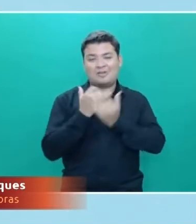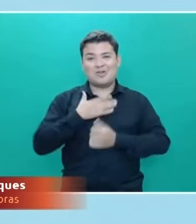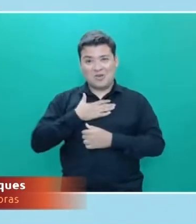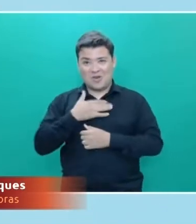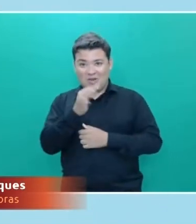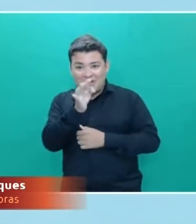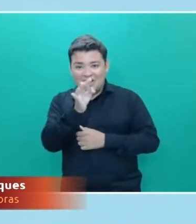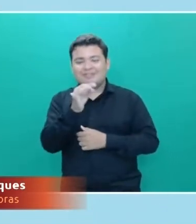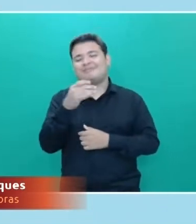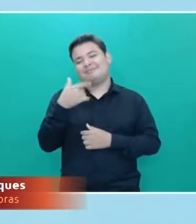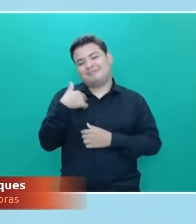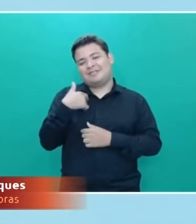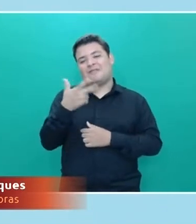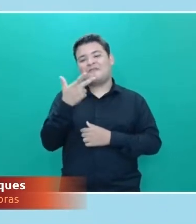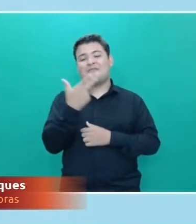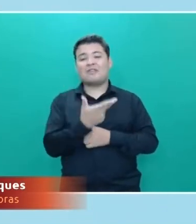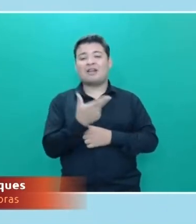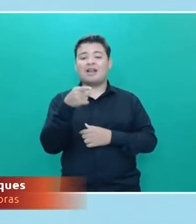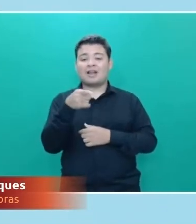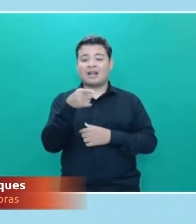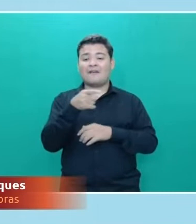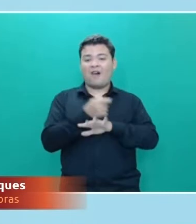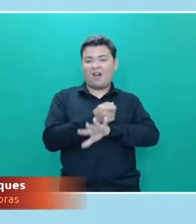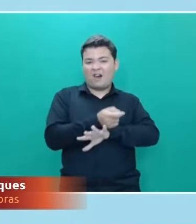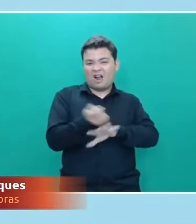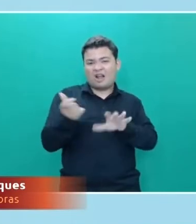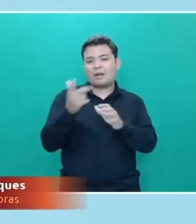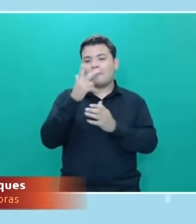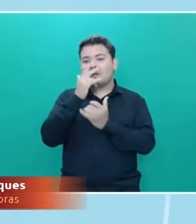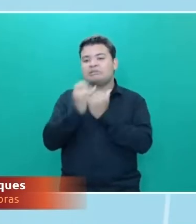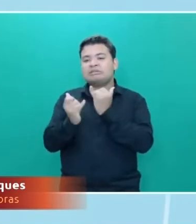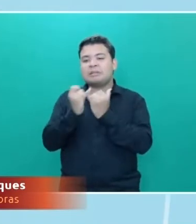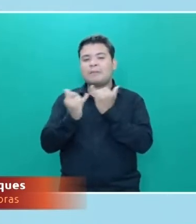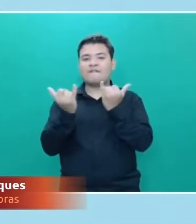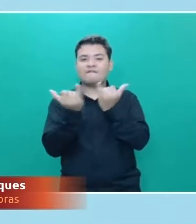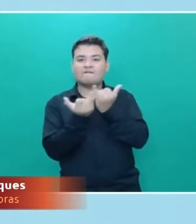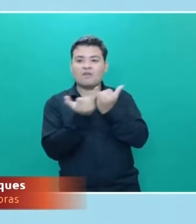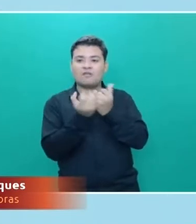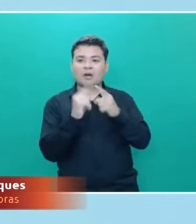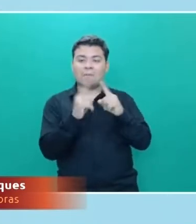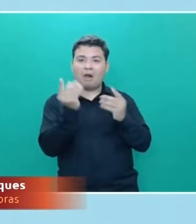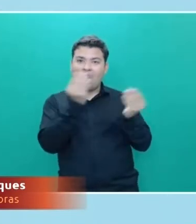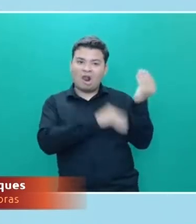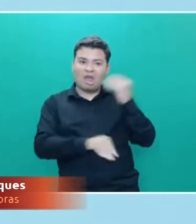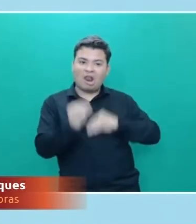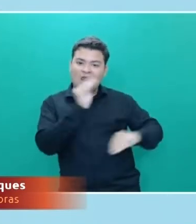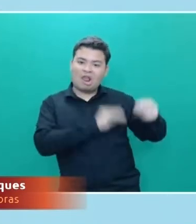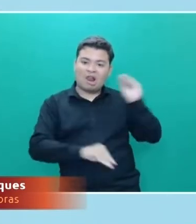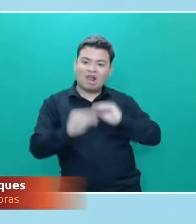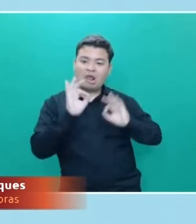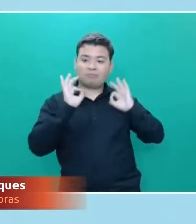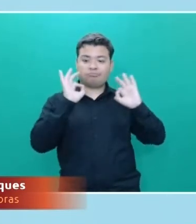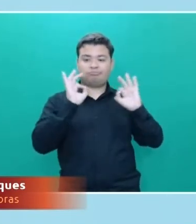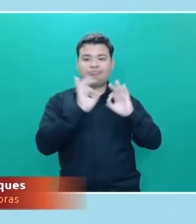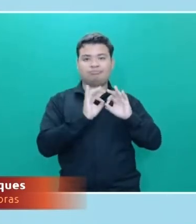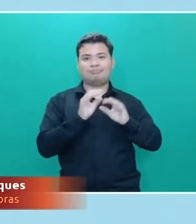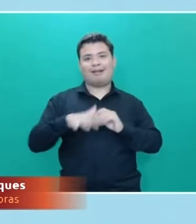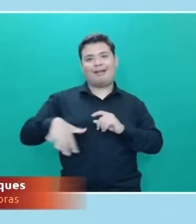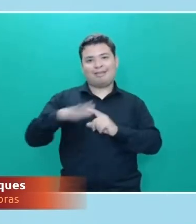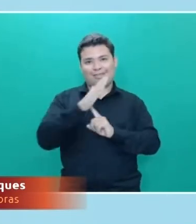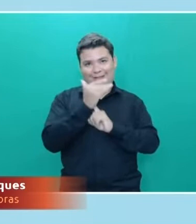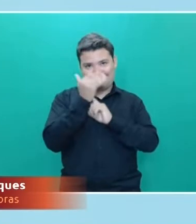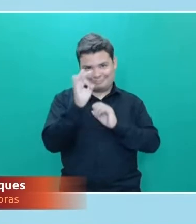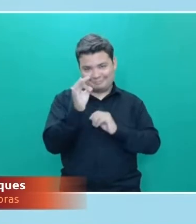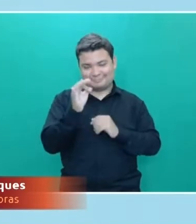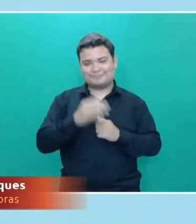a fake news como uma espécie de fofoca high-tech, né? O ser humano sempre gostou de saber a